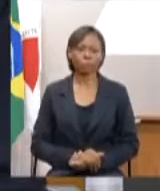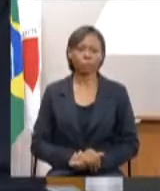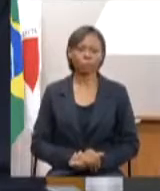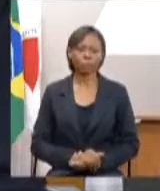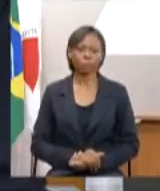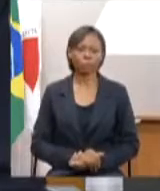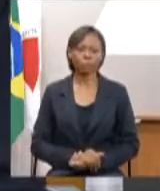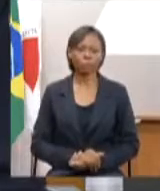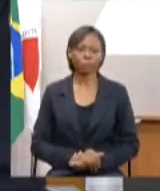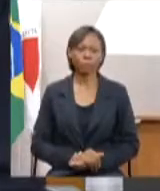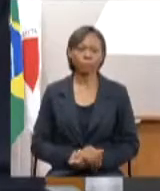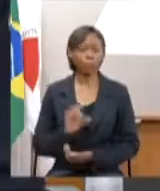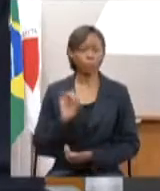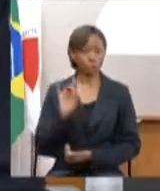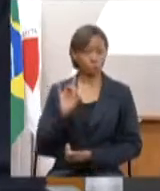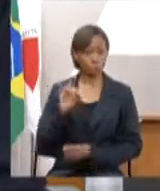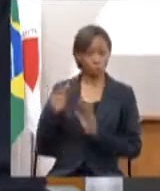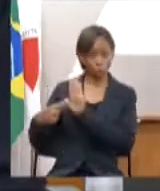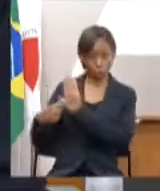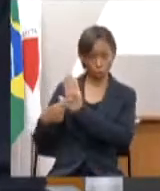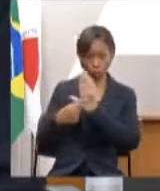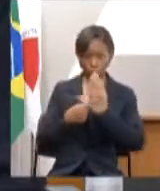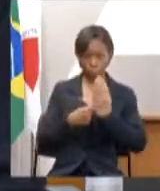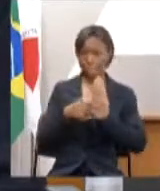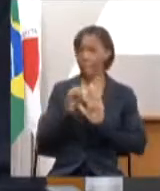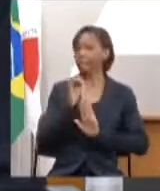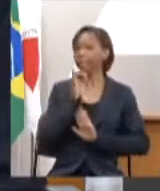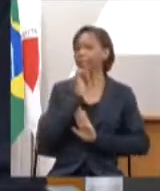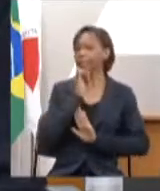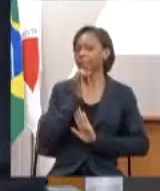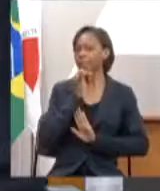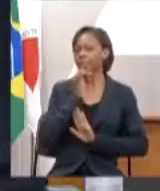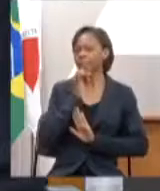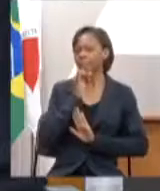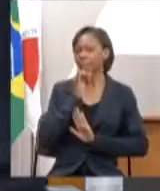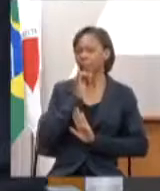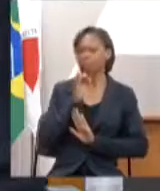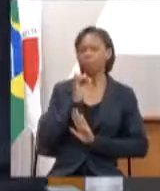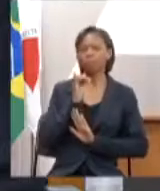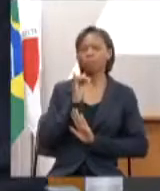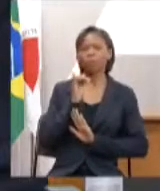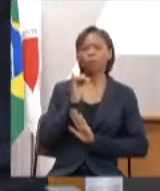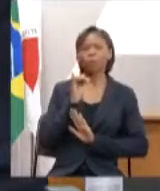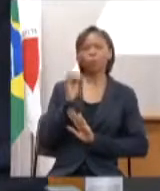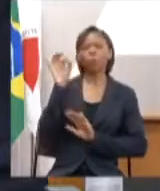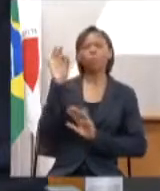Bom, aqui são só exemplos, índice de transformação digital de serviços públicos,